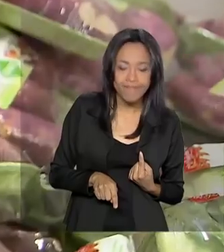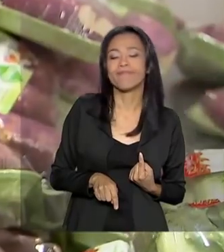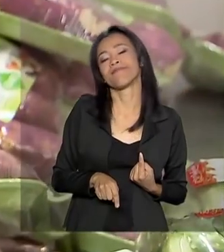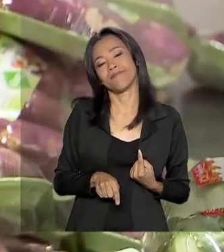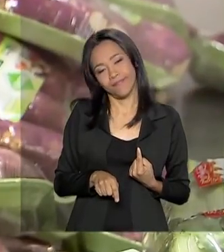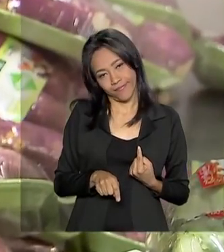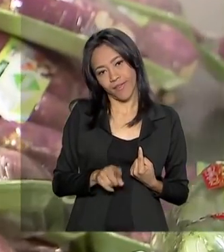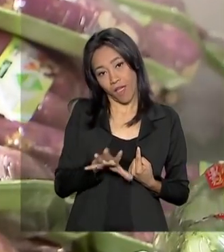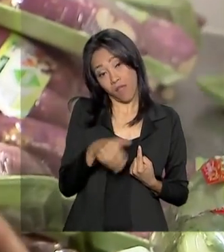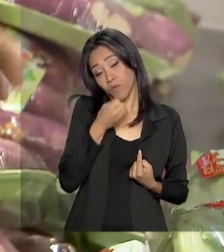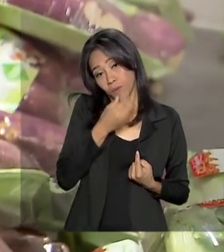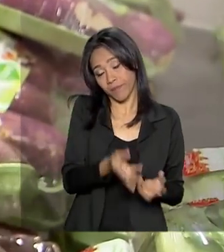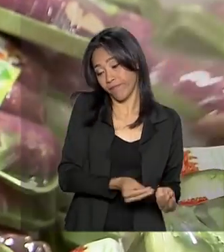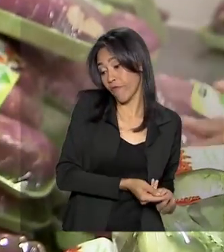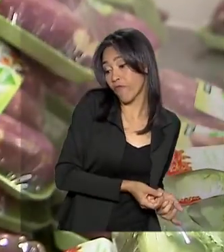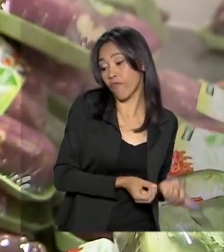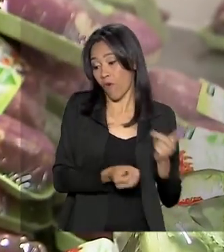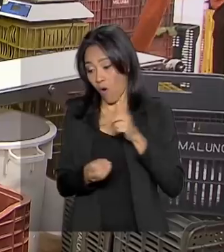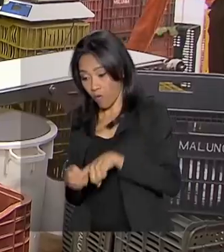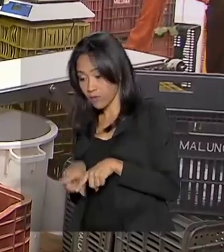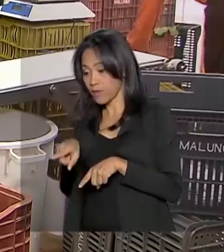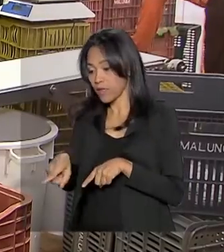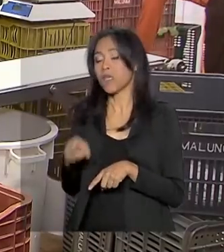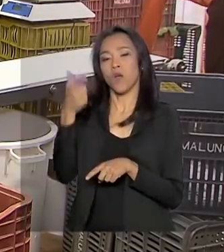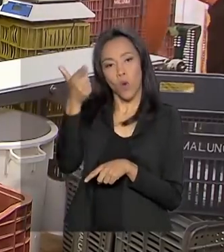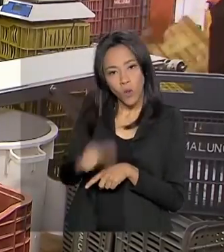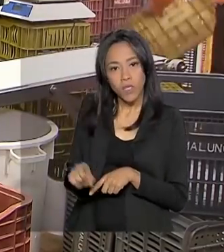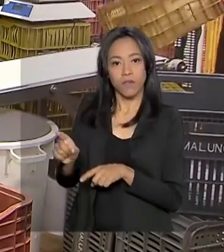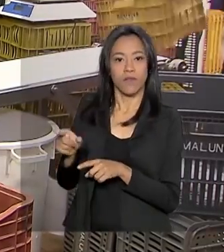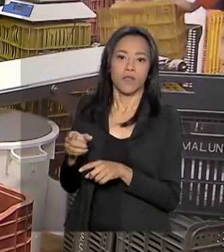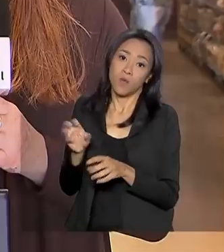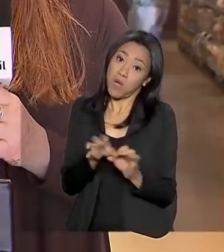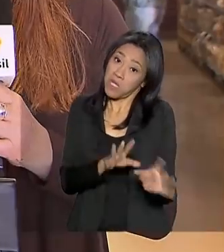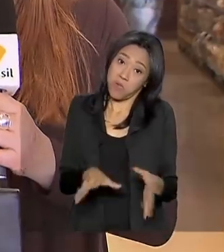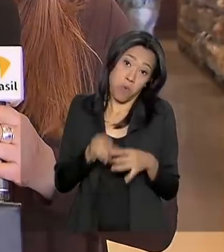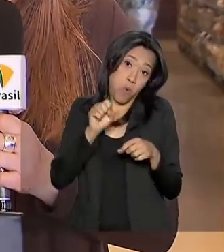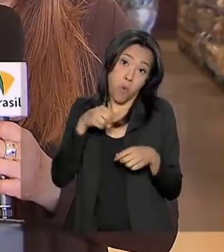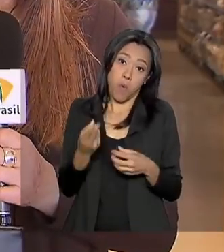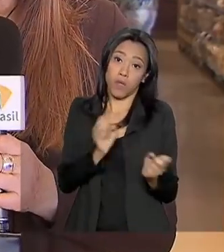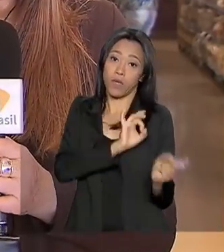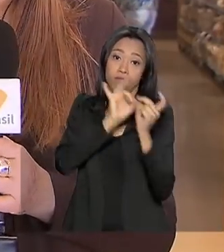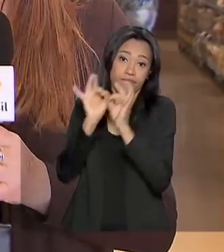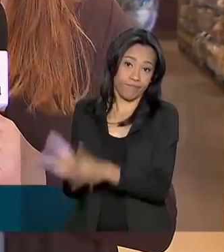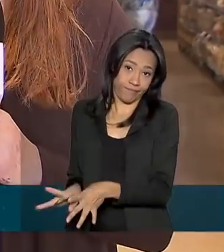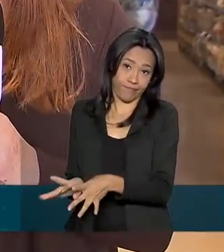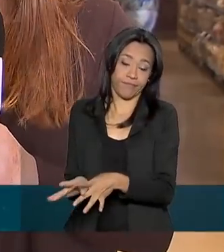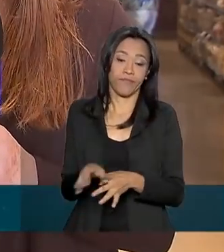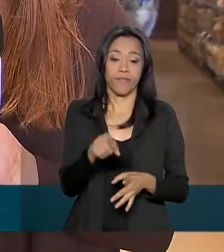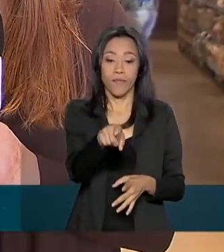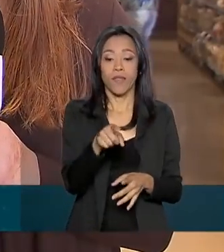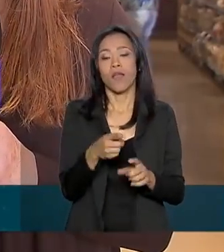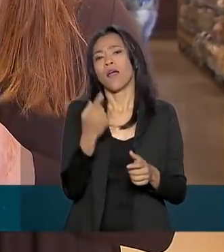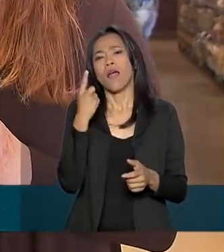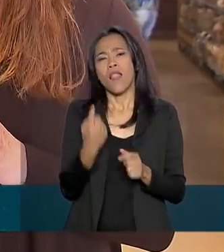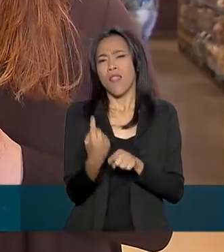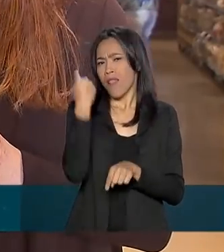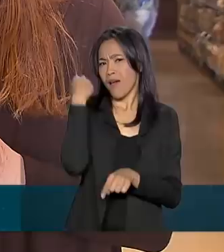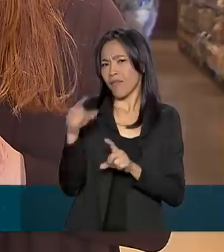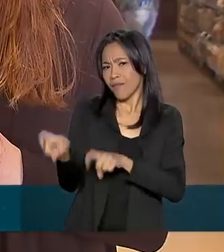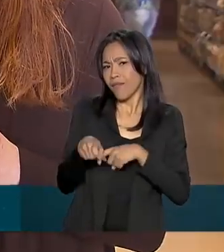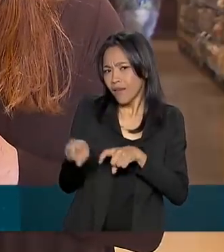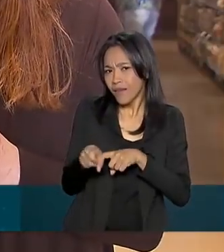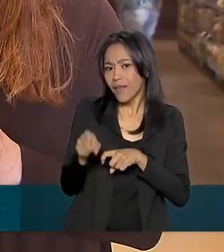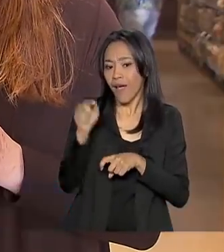eu devolvo para trás, vamos refazer ou às vezes até descartar. E a qualidade atestada lá na fazenda é